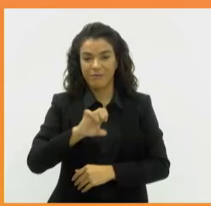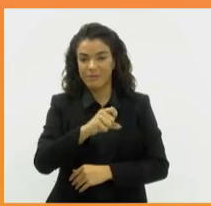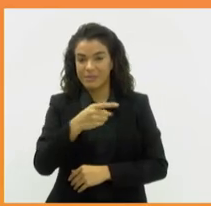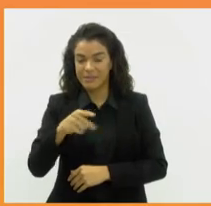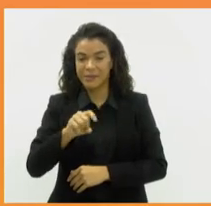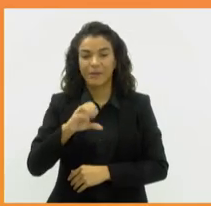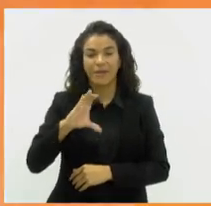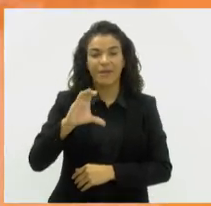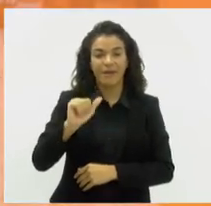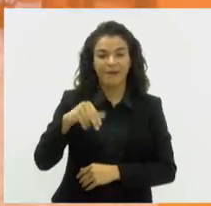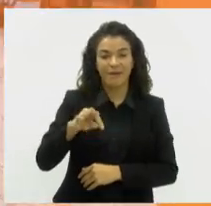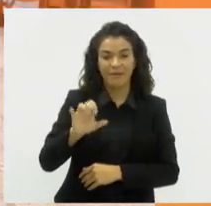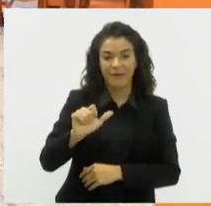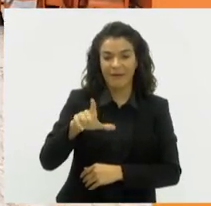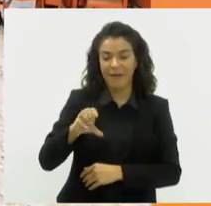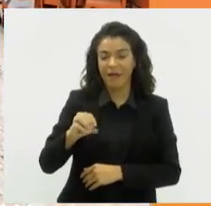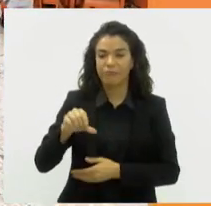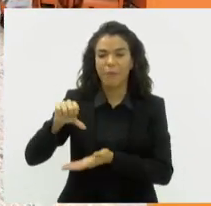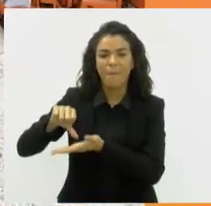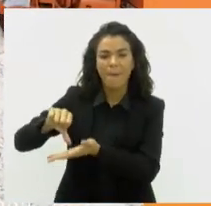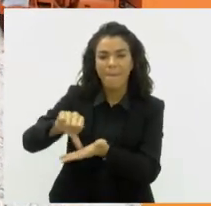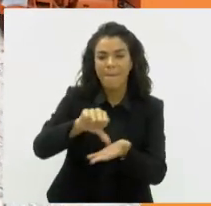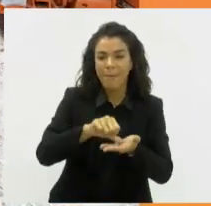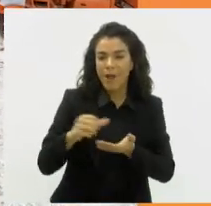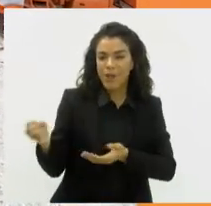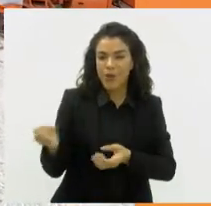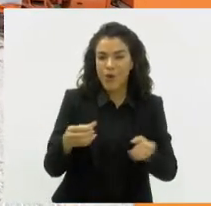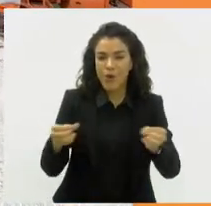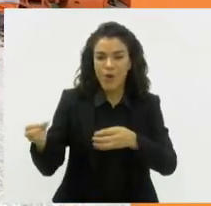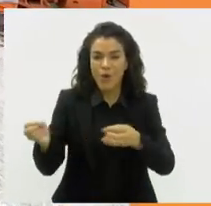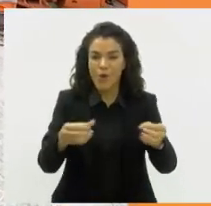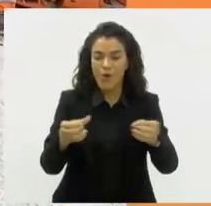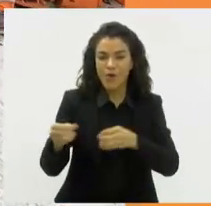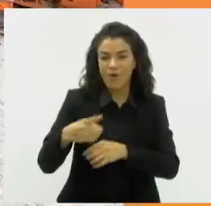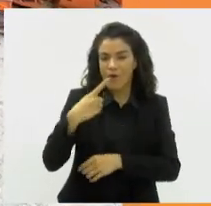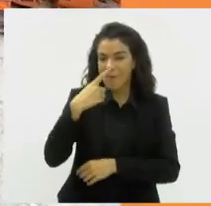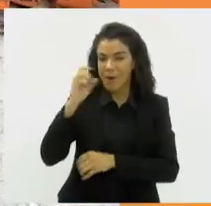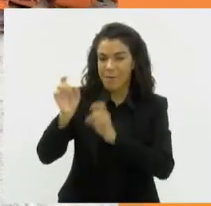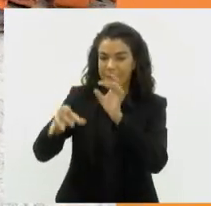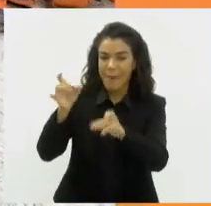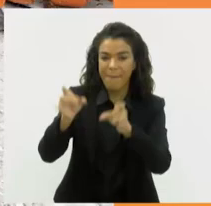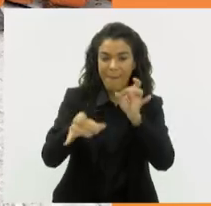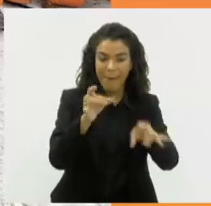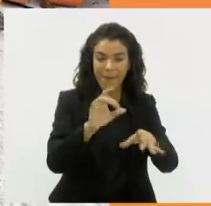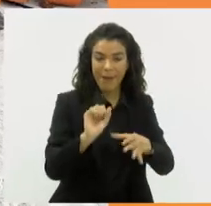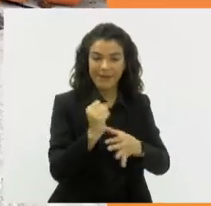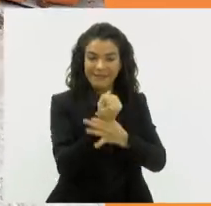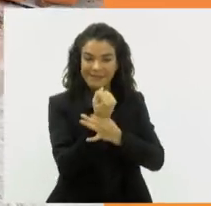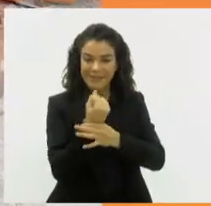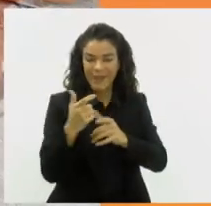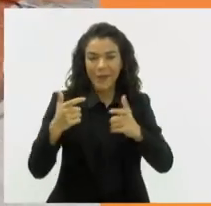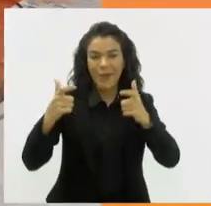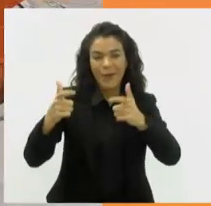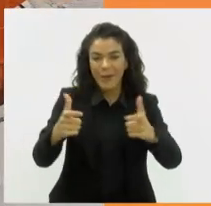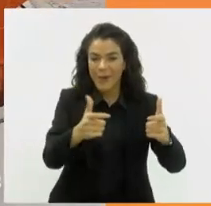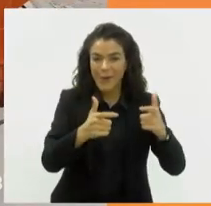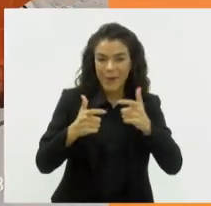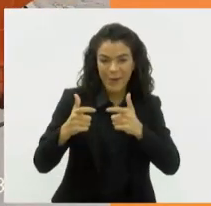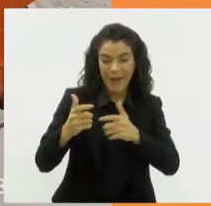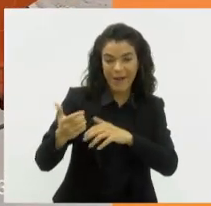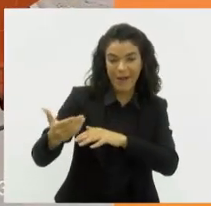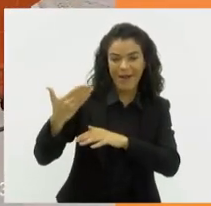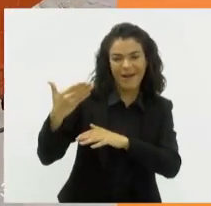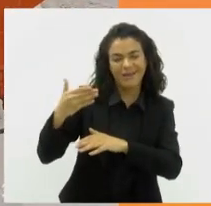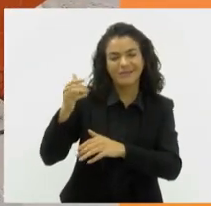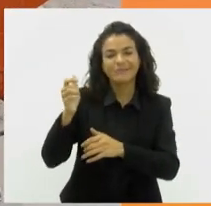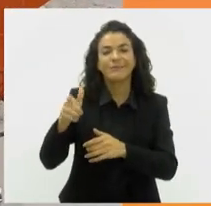reformar e implantar novos ecopontos em áreas mais críticas de descarte regular, garantindo que locais antidegradados passem a